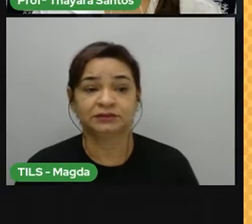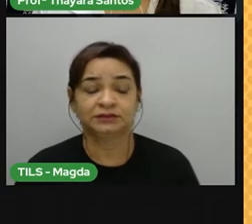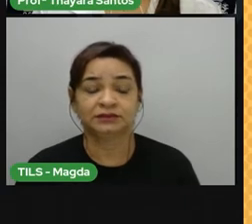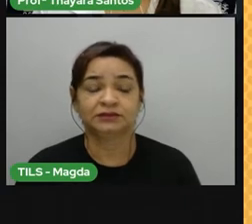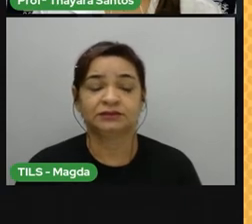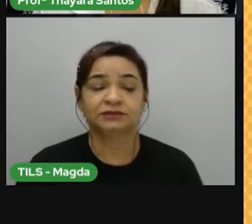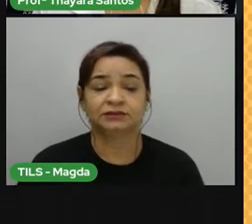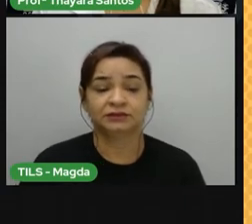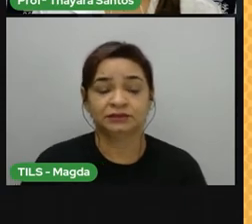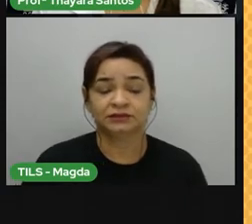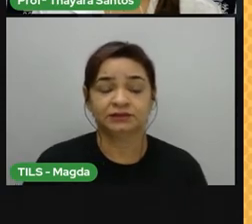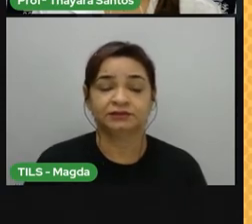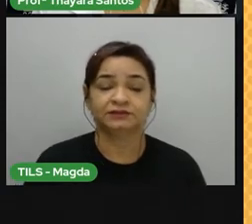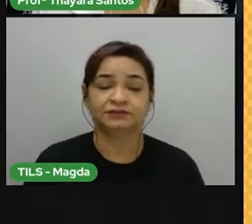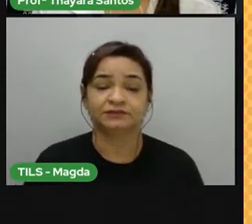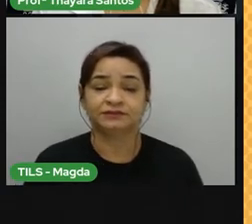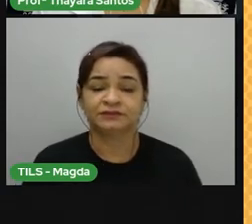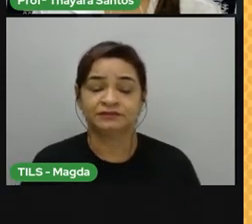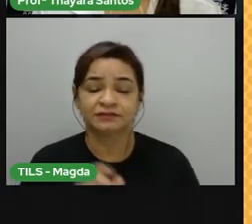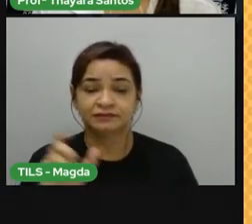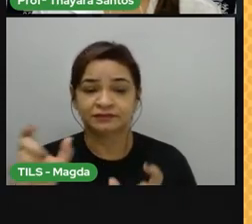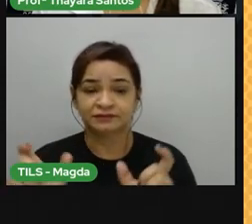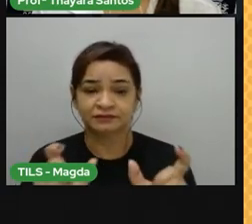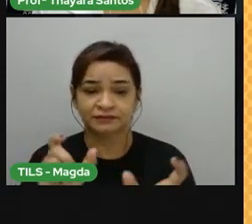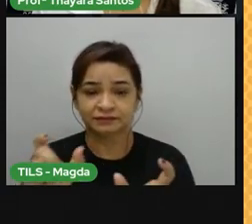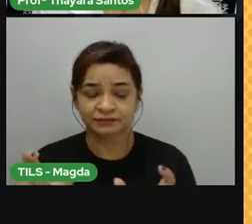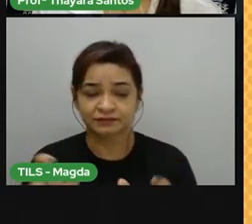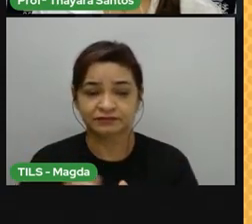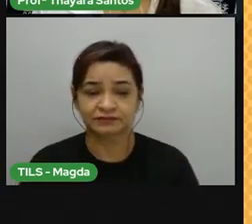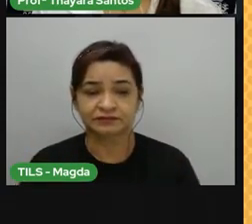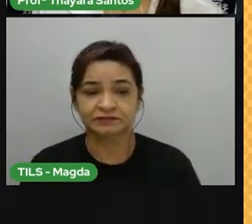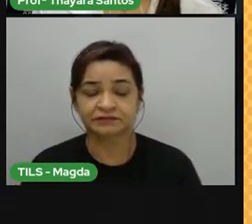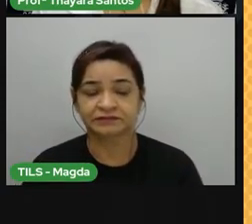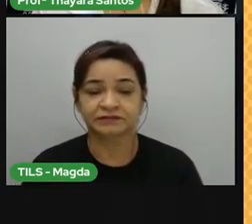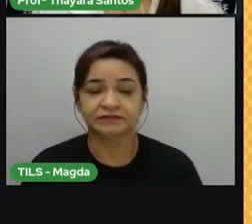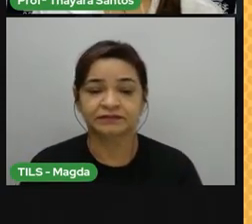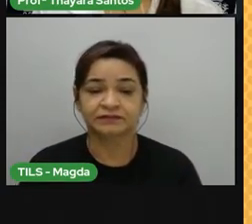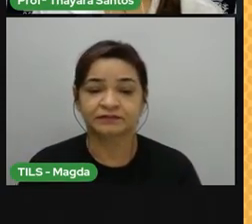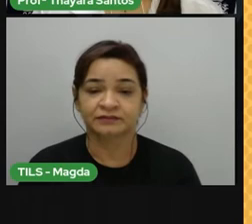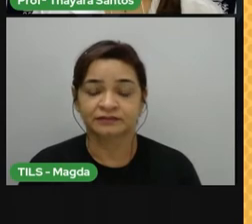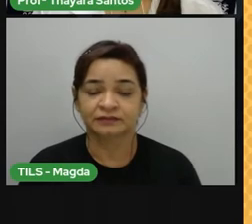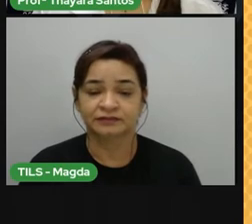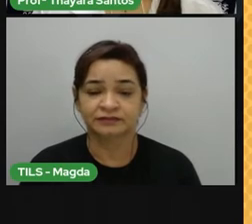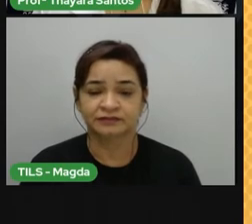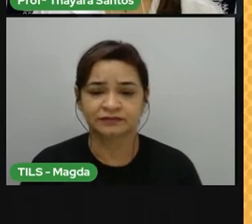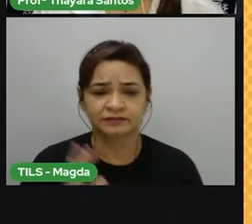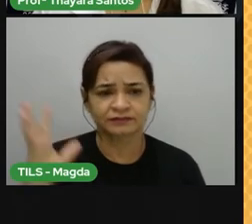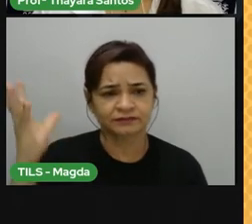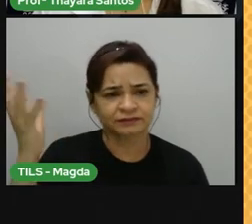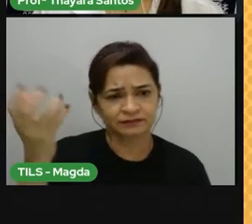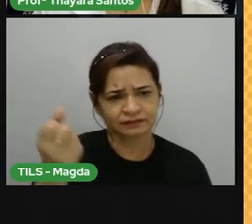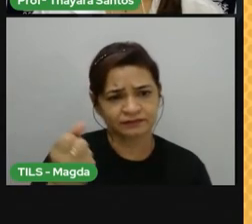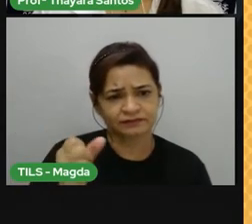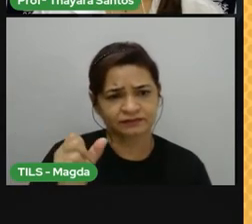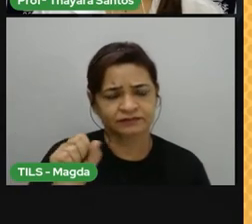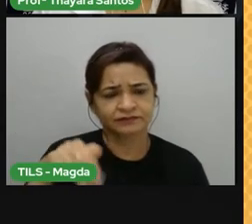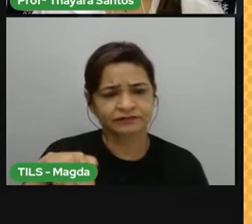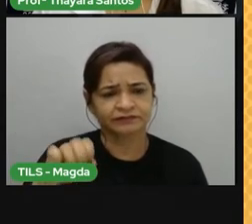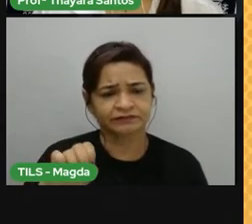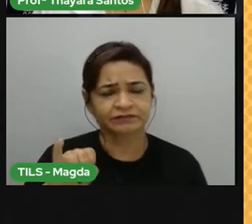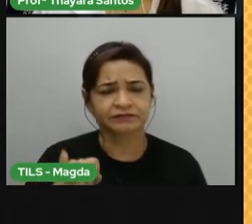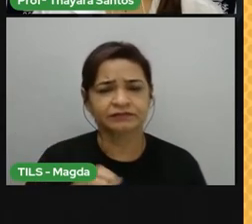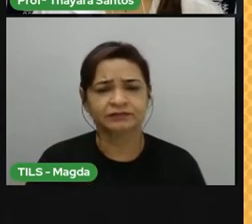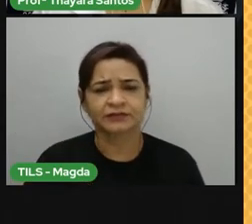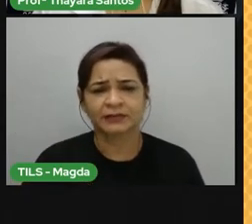Bahia e uma parcela da região norte de Minas Gerais. O clima tropical semiárido caracteriza-se por